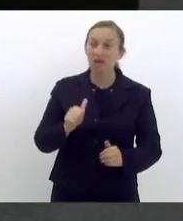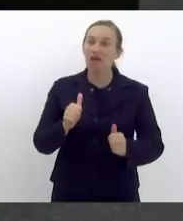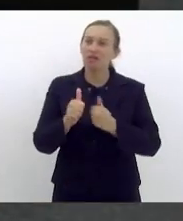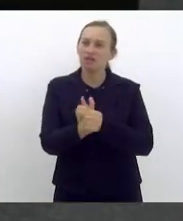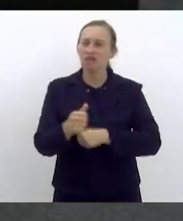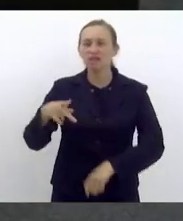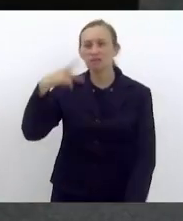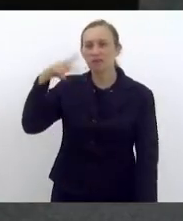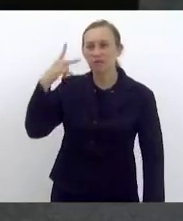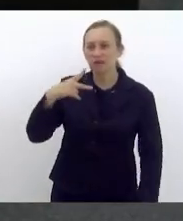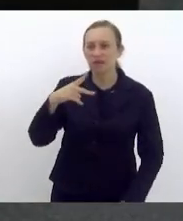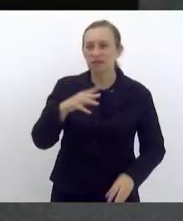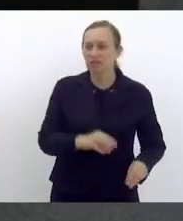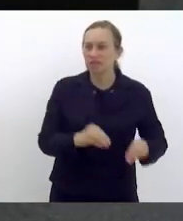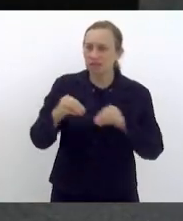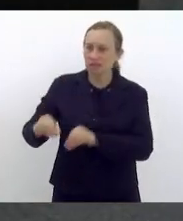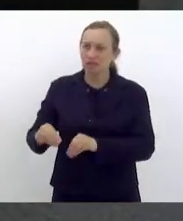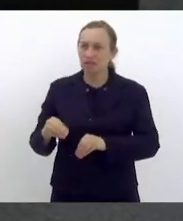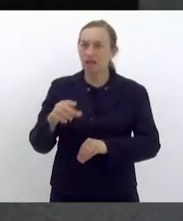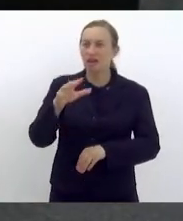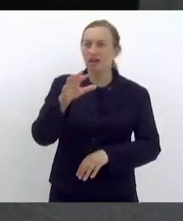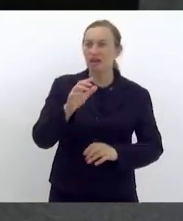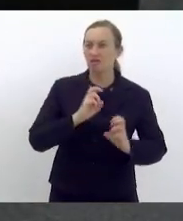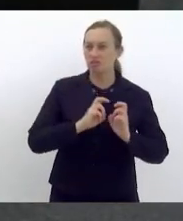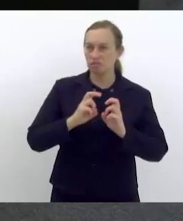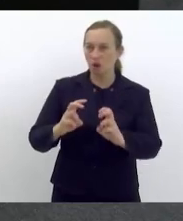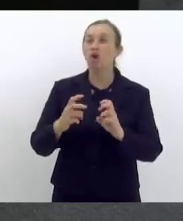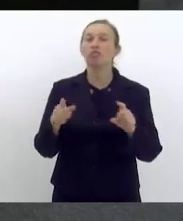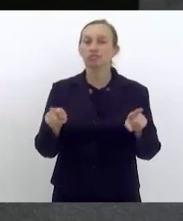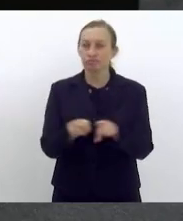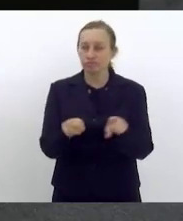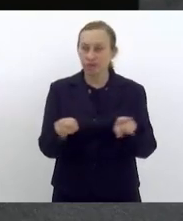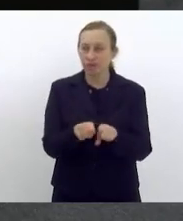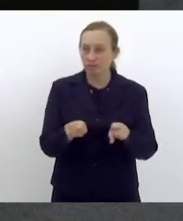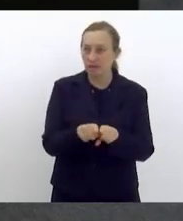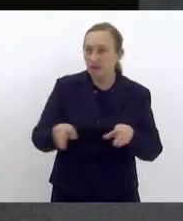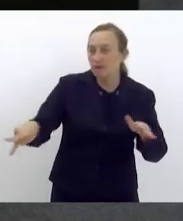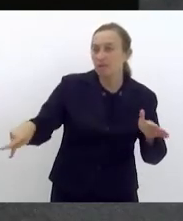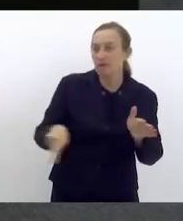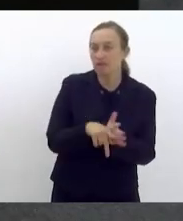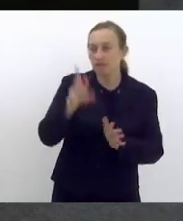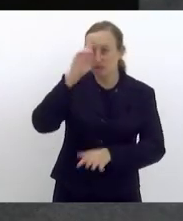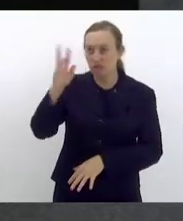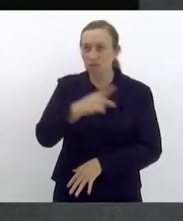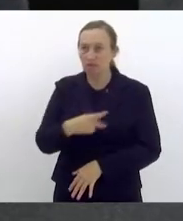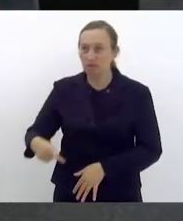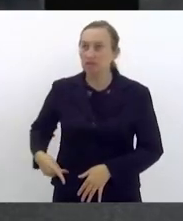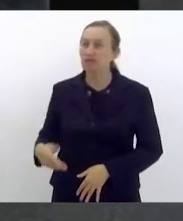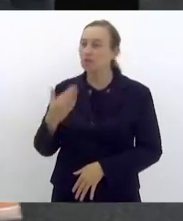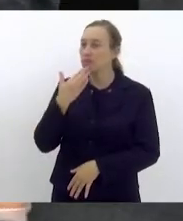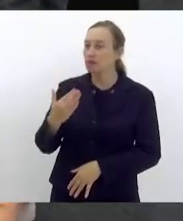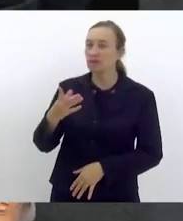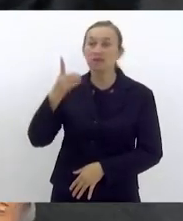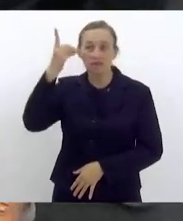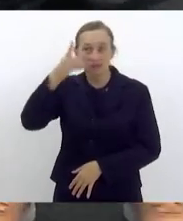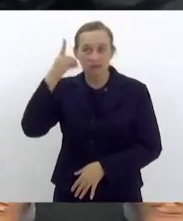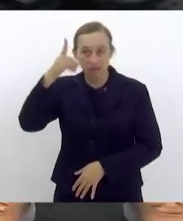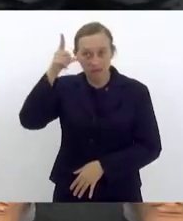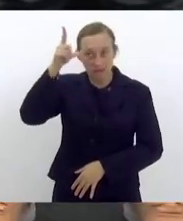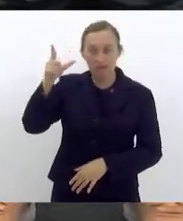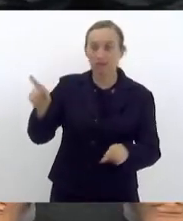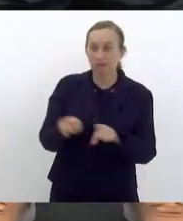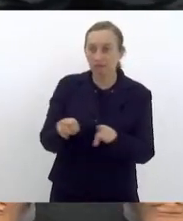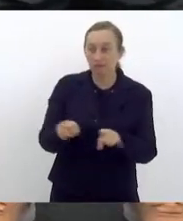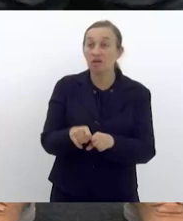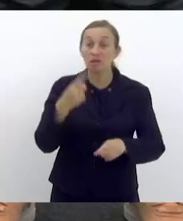da Transição da Via Férrea, que eu também gostaria de fazer parte, presidente, aí eu faço coro, a deputada Lucinha também. Mas